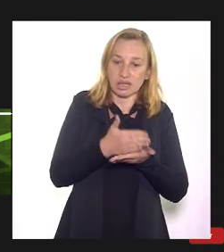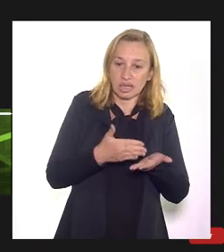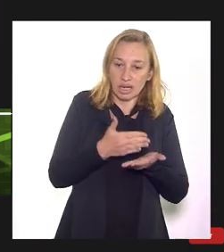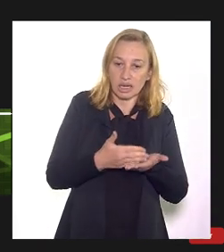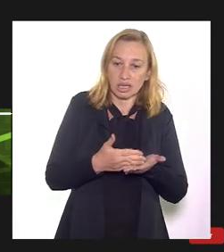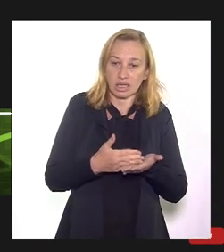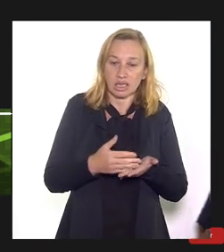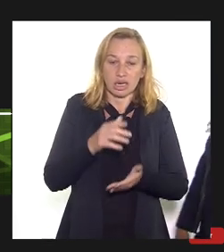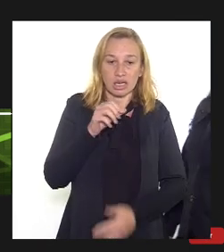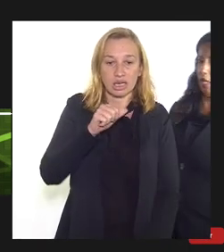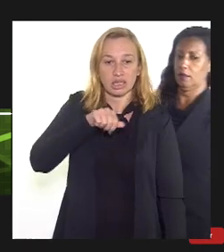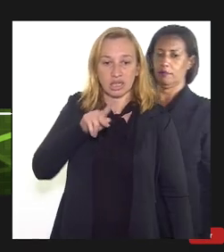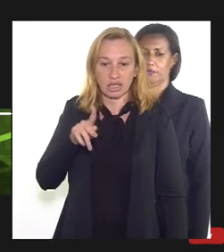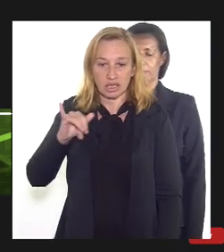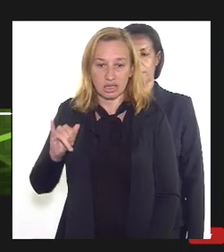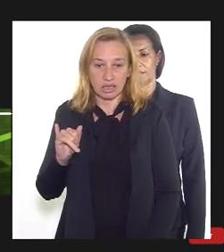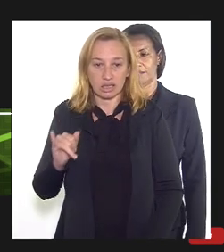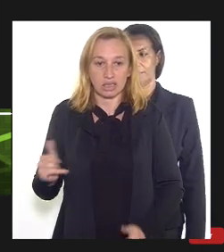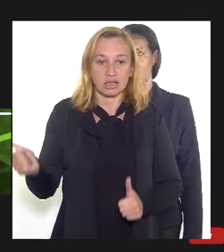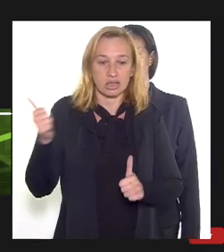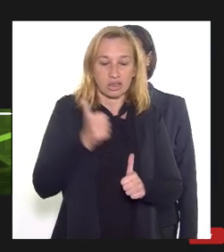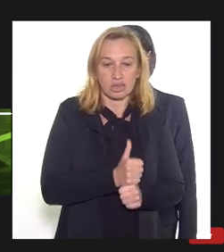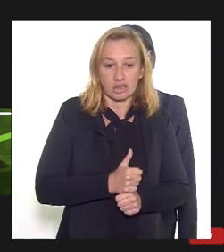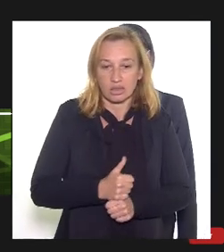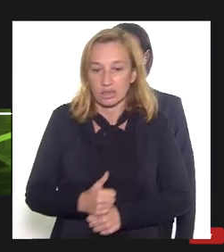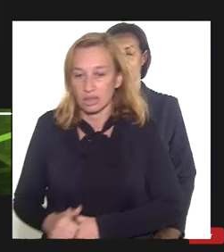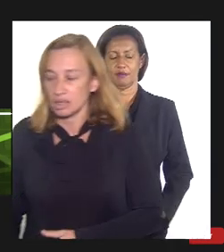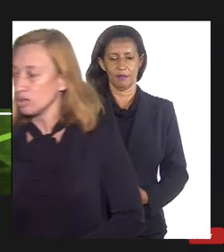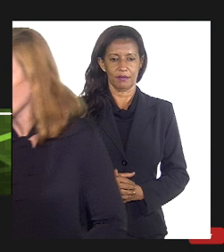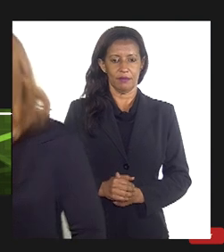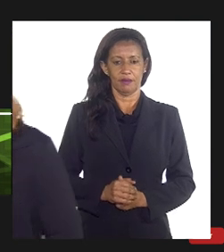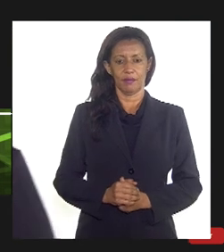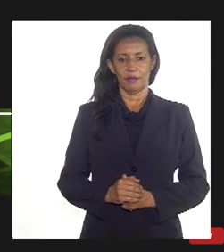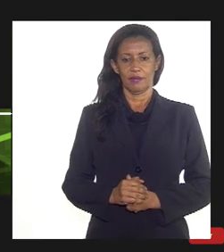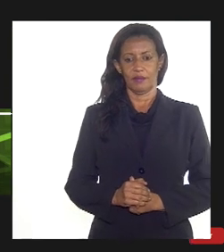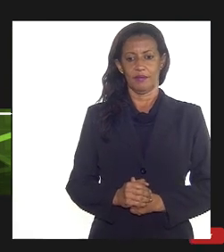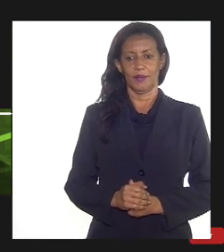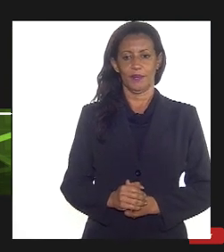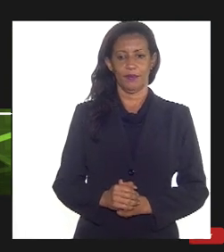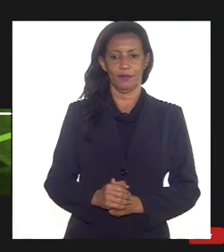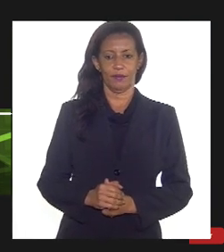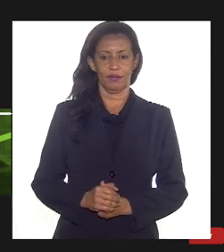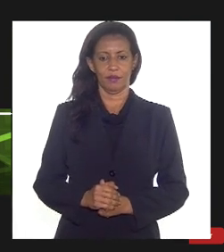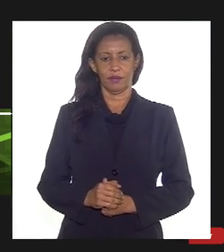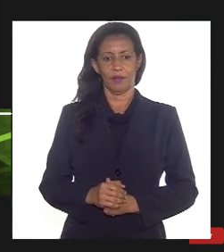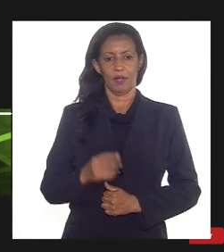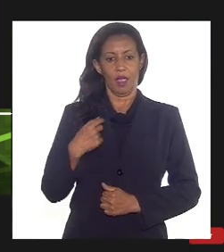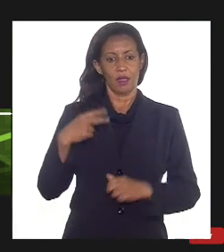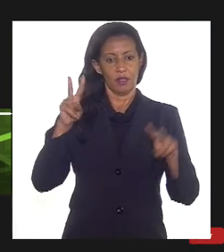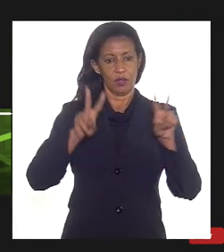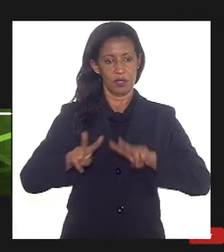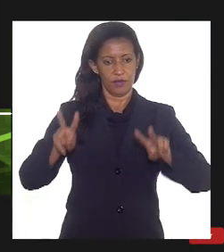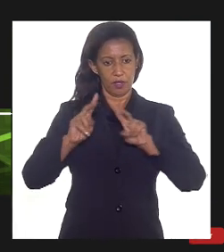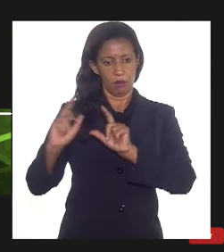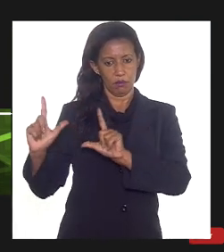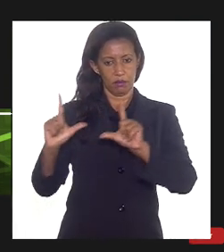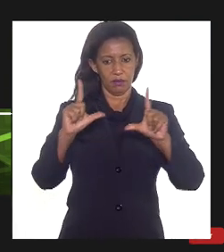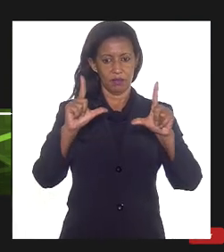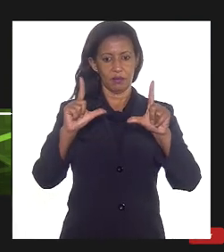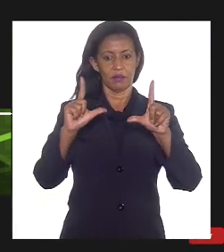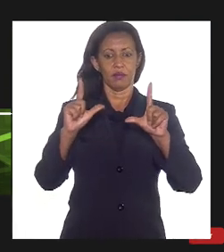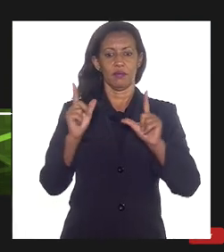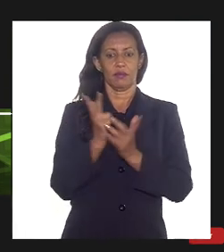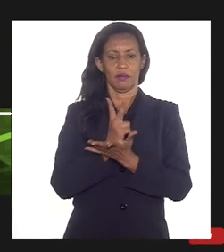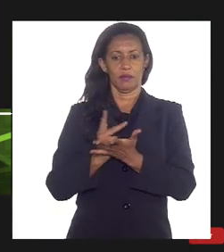atendida com o GNL e com o gás da Bolívia essa é a nossa visão essa figura foi uma